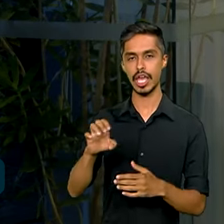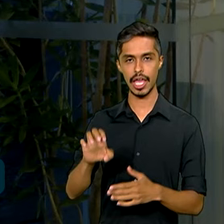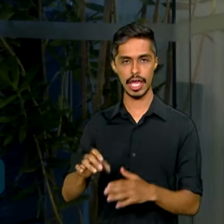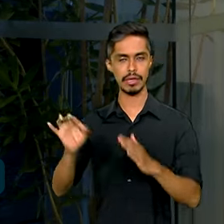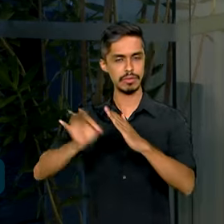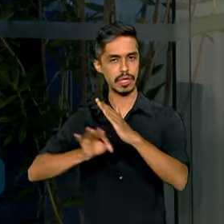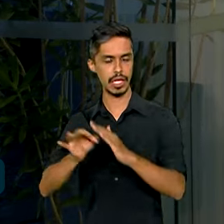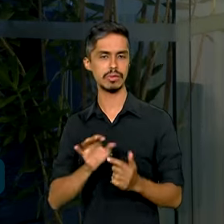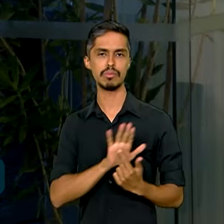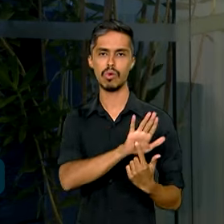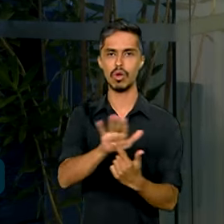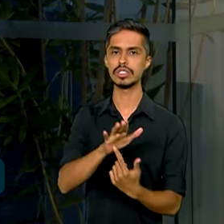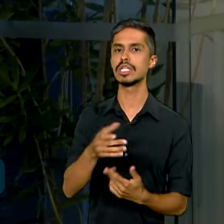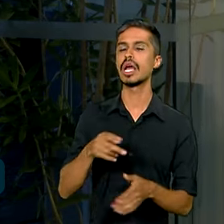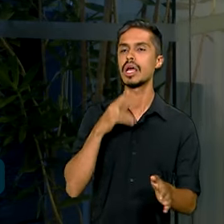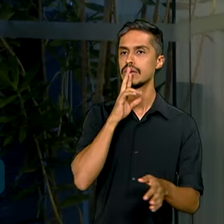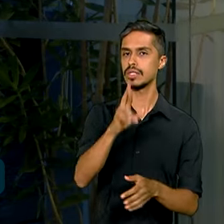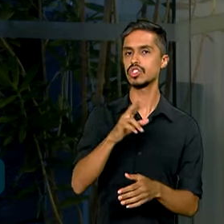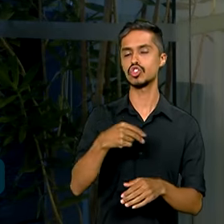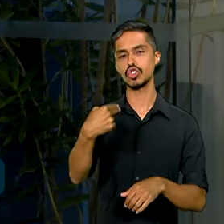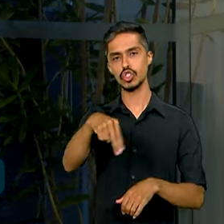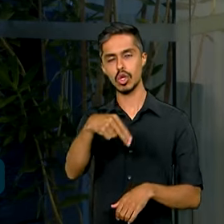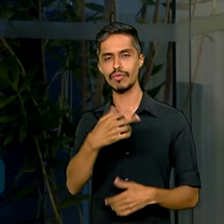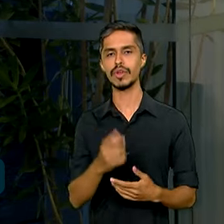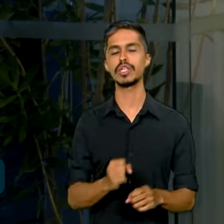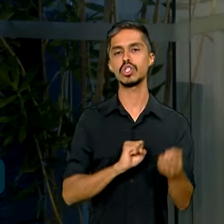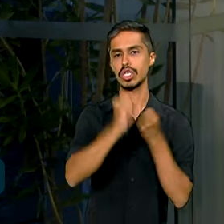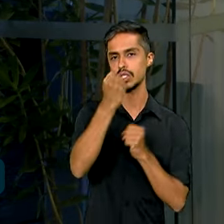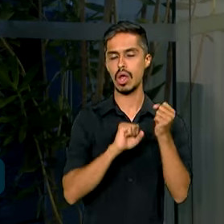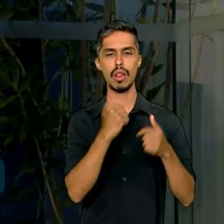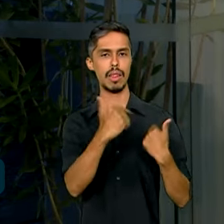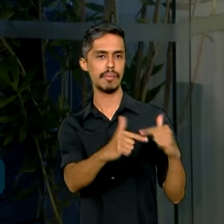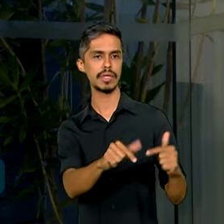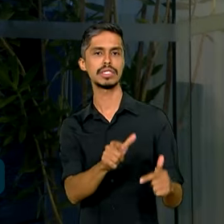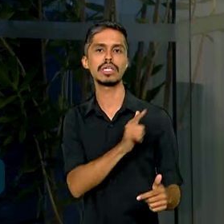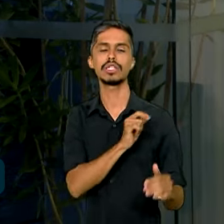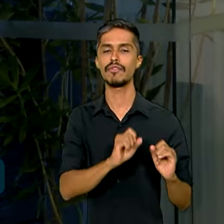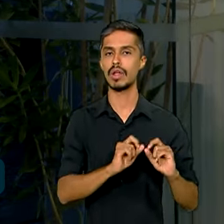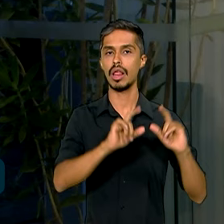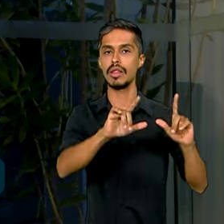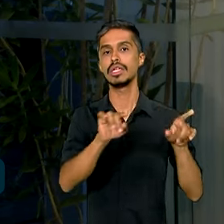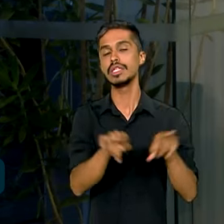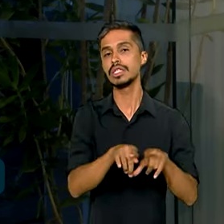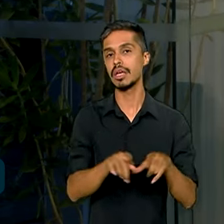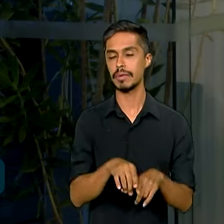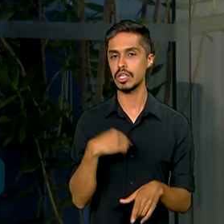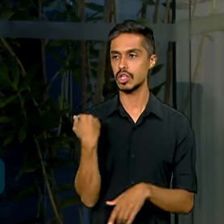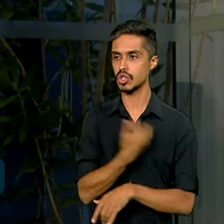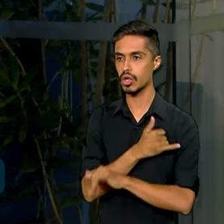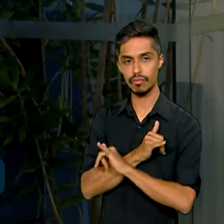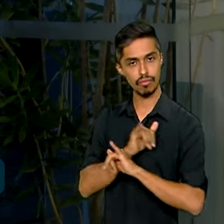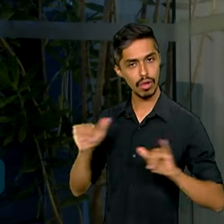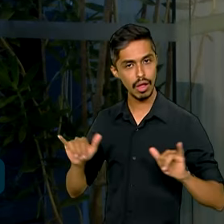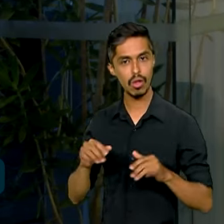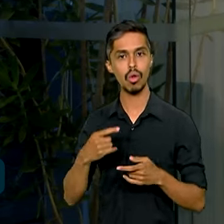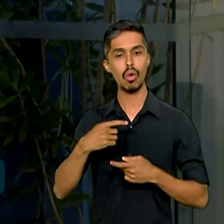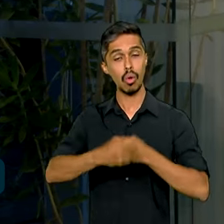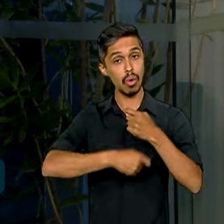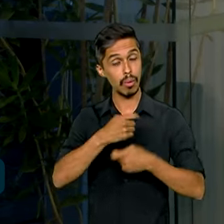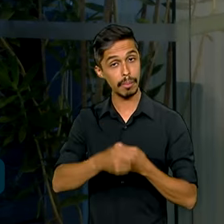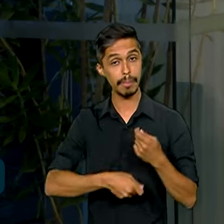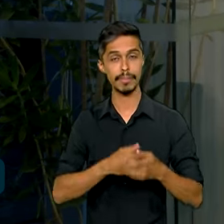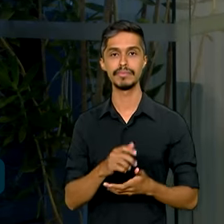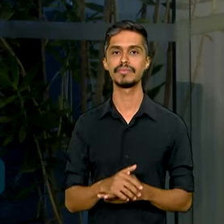aqui, o IBGE divulgou os resultados de novembro da indústria, dos serviços que tiveram crescimento e também a gente mencionou aqui o do comércio,